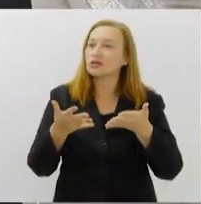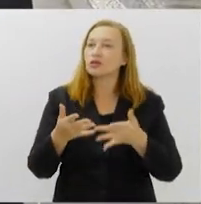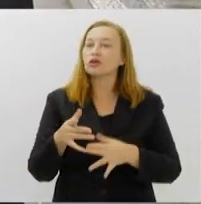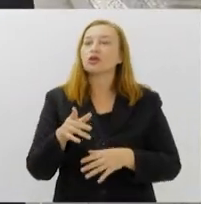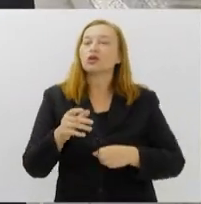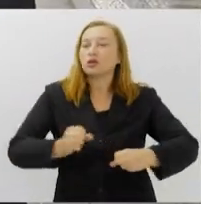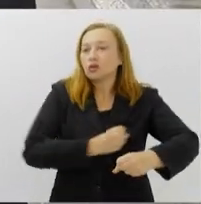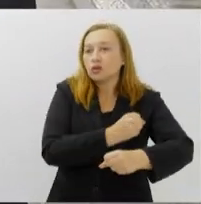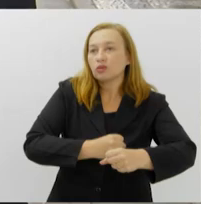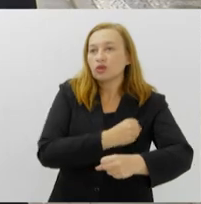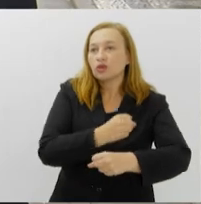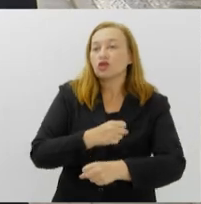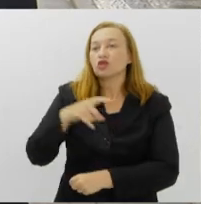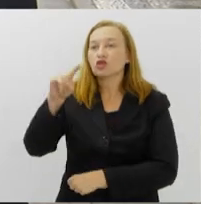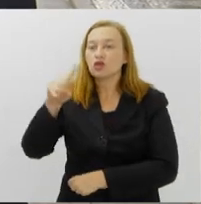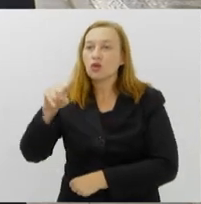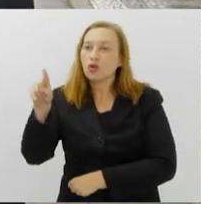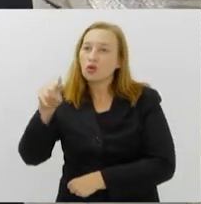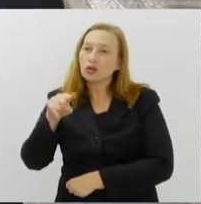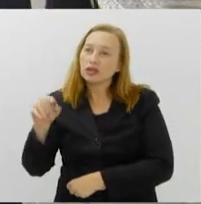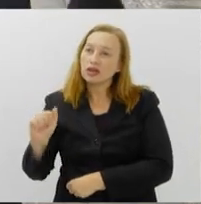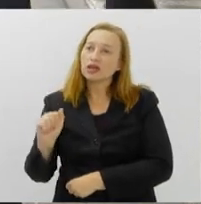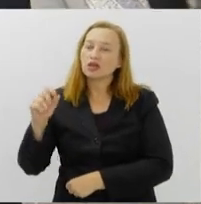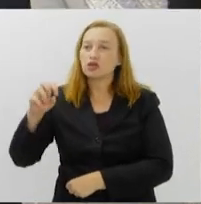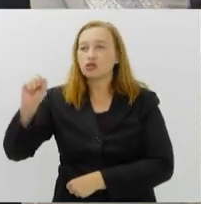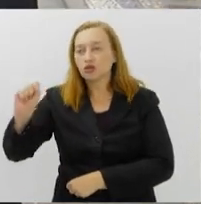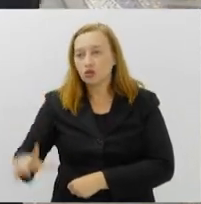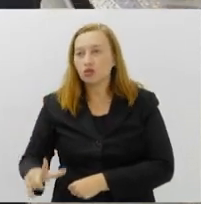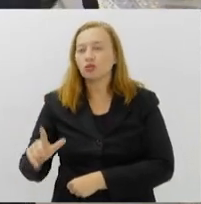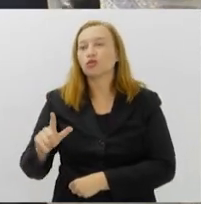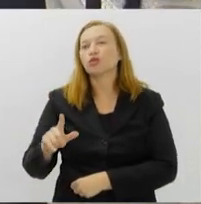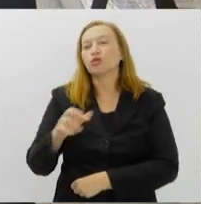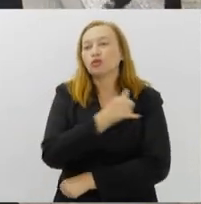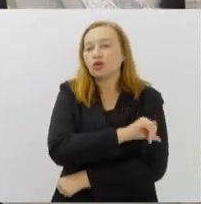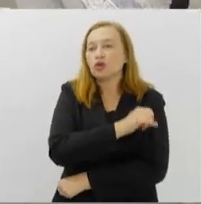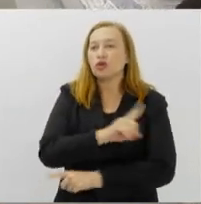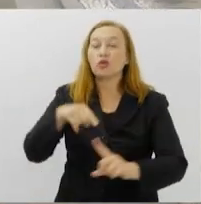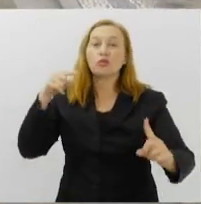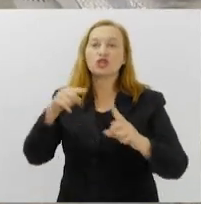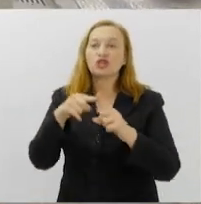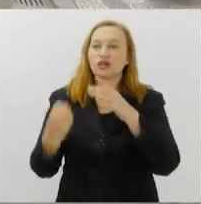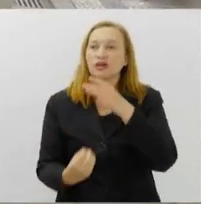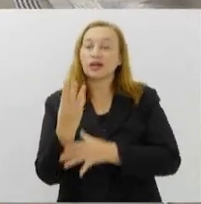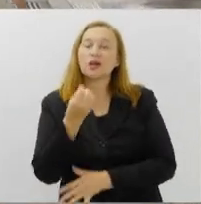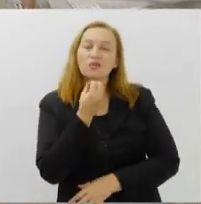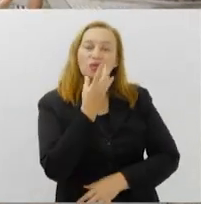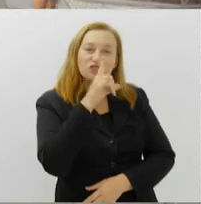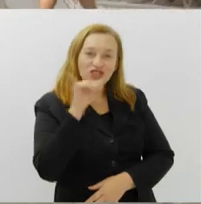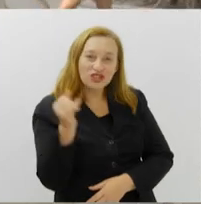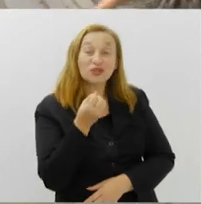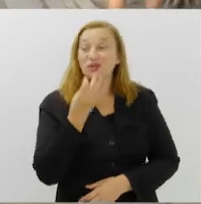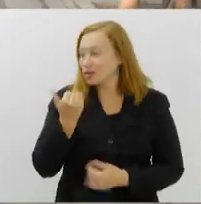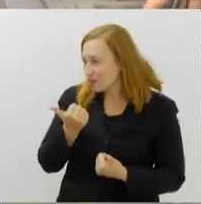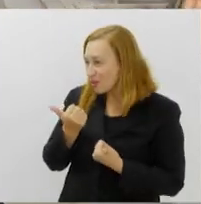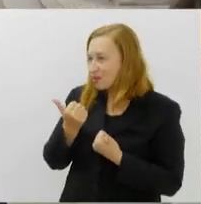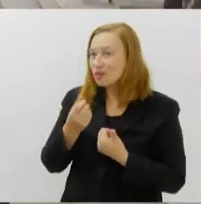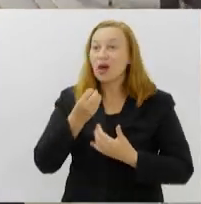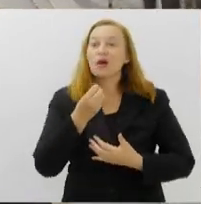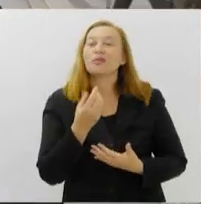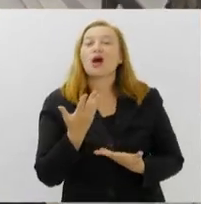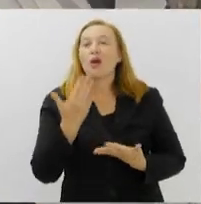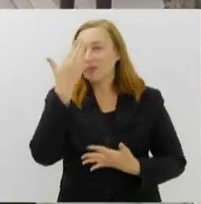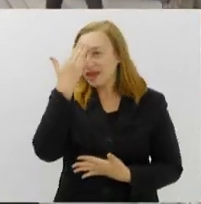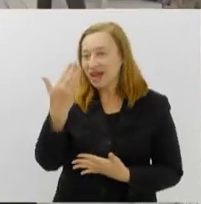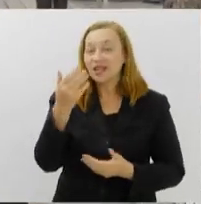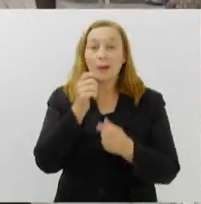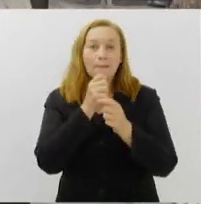Gastronômico da Zona Sul do Rio e também com que objetivo ele foi criado. Bom dia, Paulo. Tudo bom, querido? Bom dia a todos. Muito obrigado pela